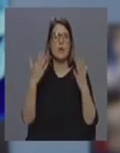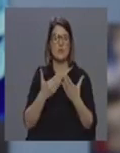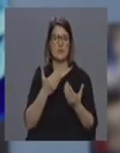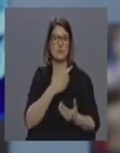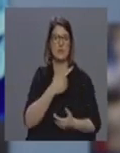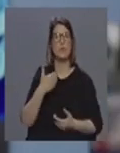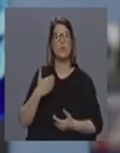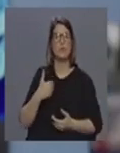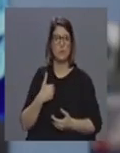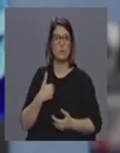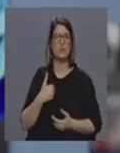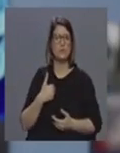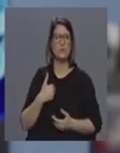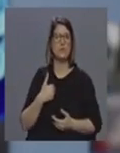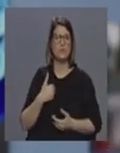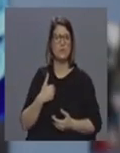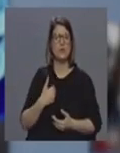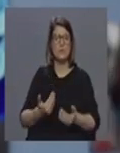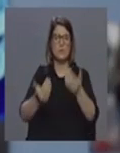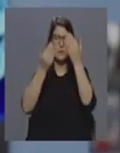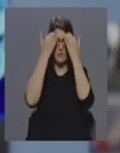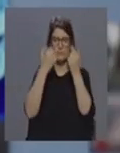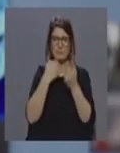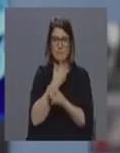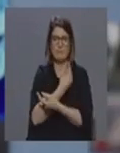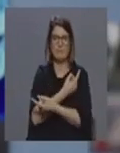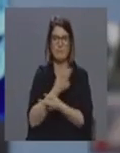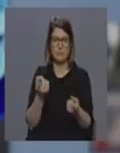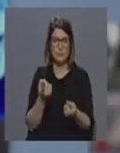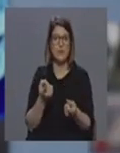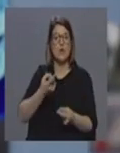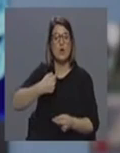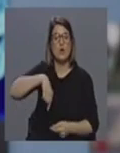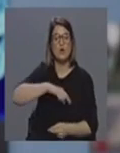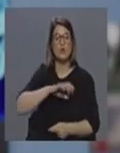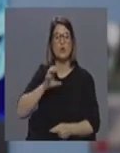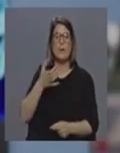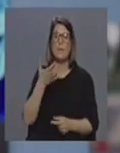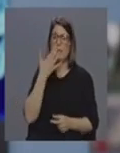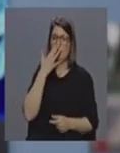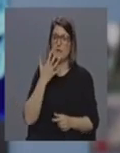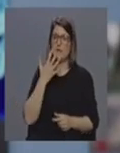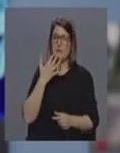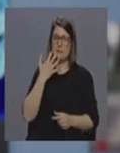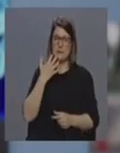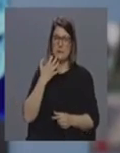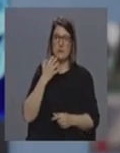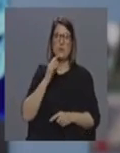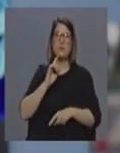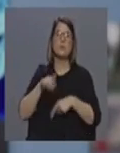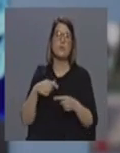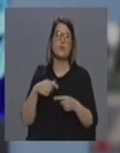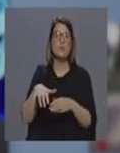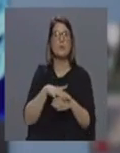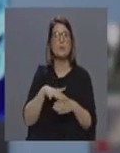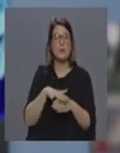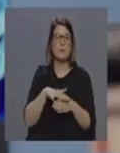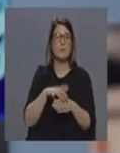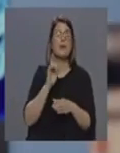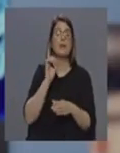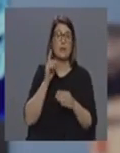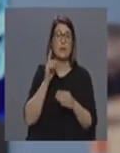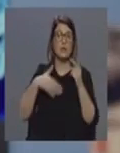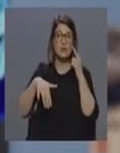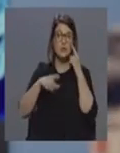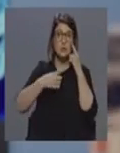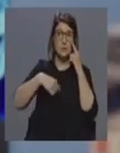transmitiu essa informação mas nós na região ainda estamos digamos numa fase de contenção poderíamos depois entrar numa fase aliás nós estamos já